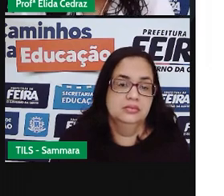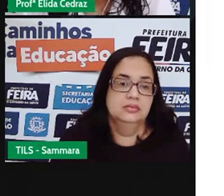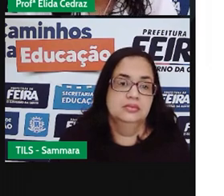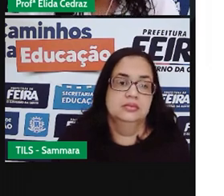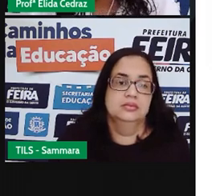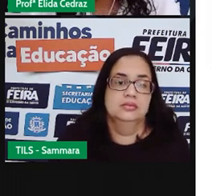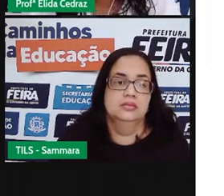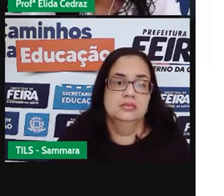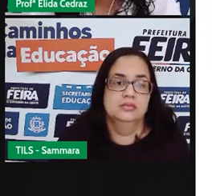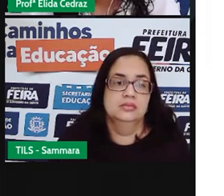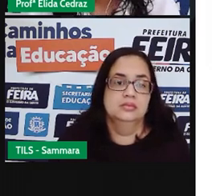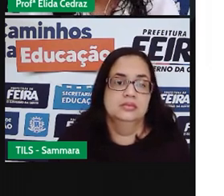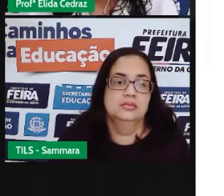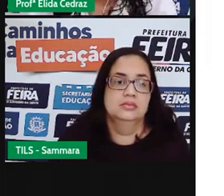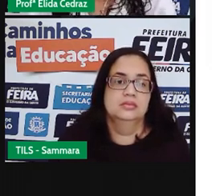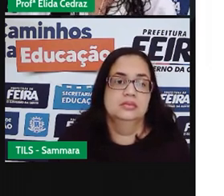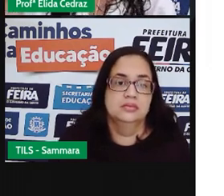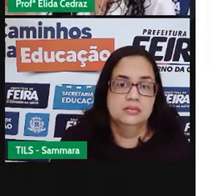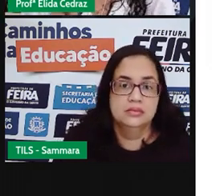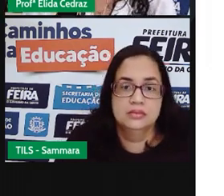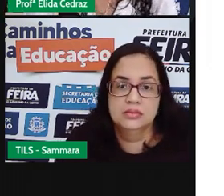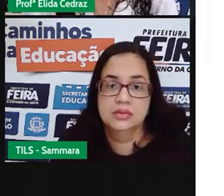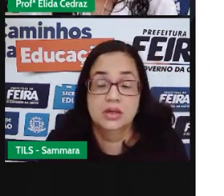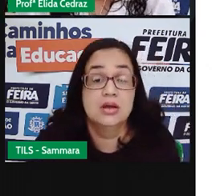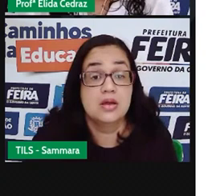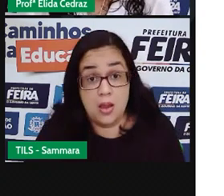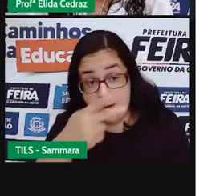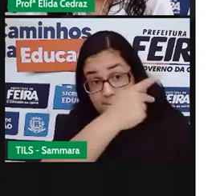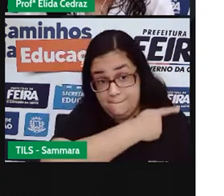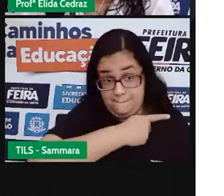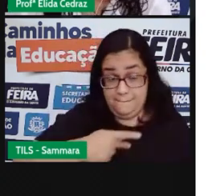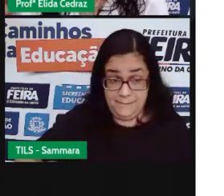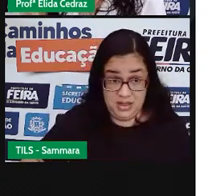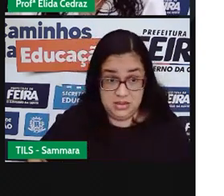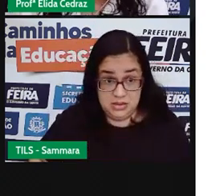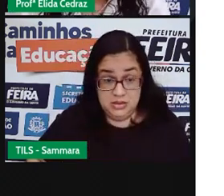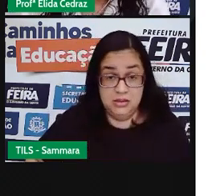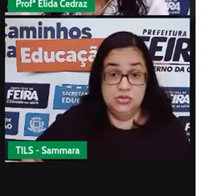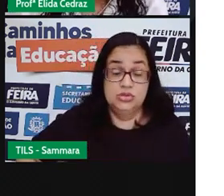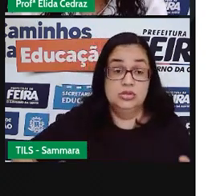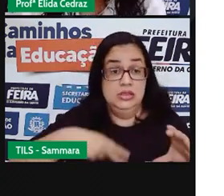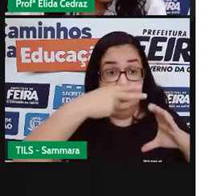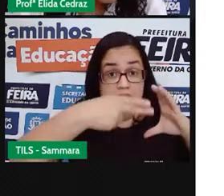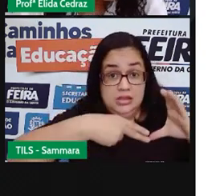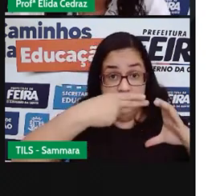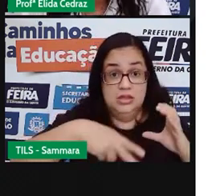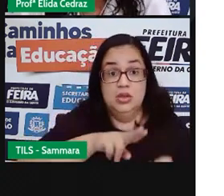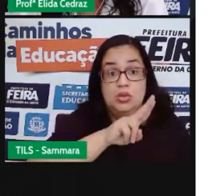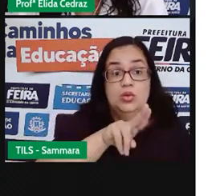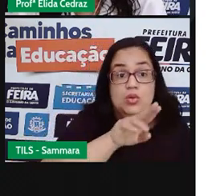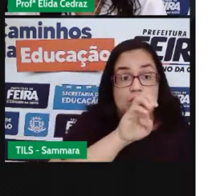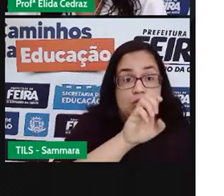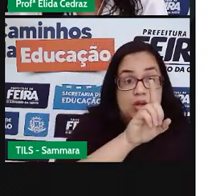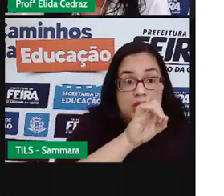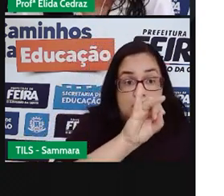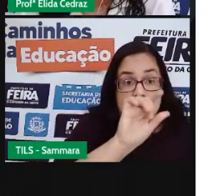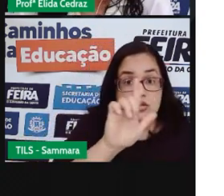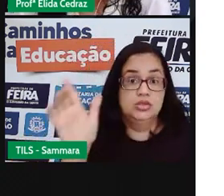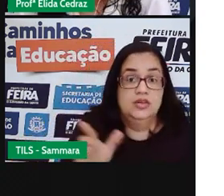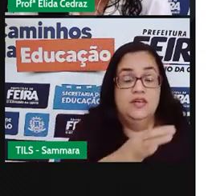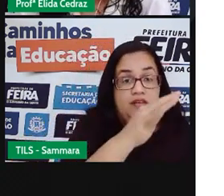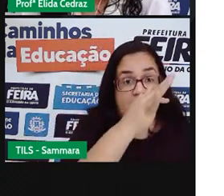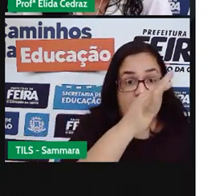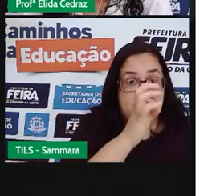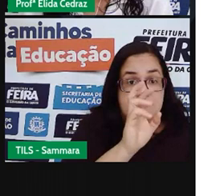Lúdia Rony e Emerson Minho. E o presidente da Câmara é o Edil Fernando Torres,